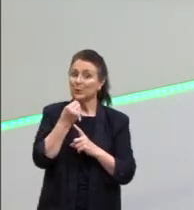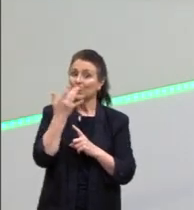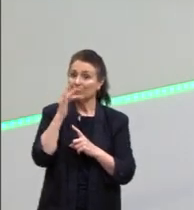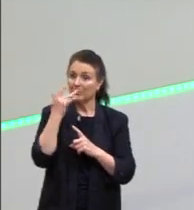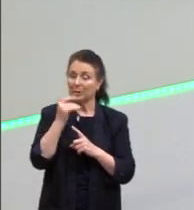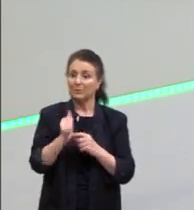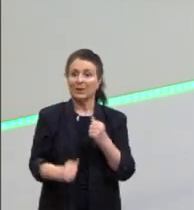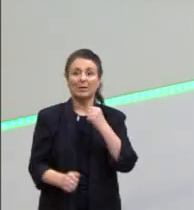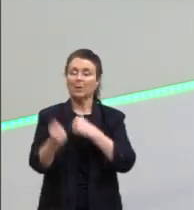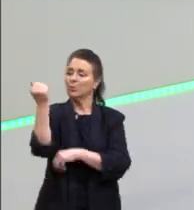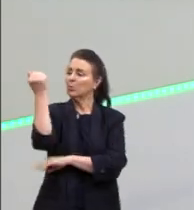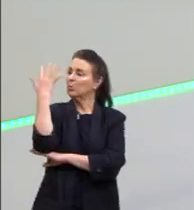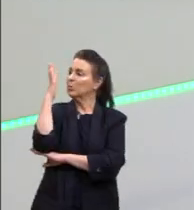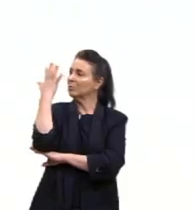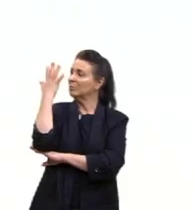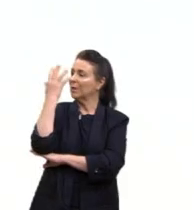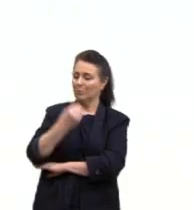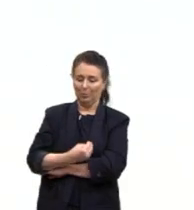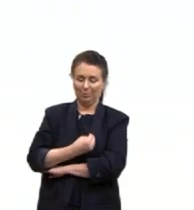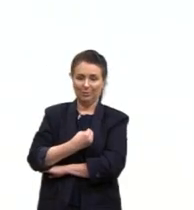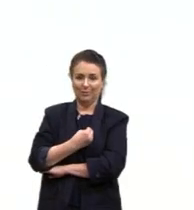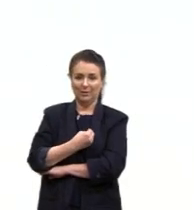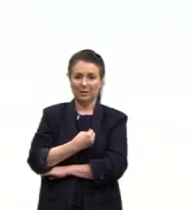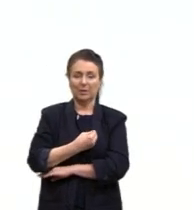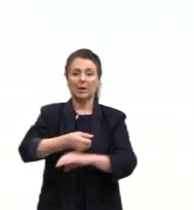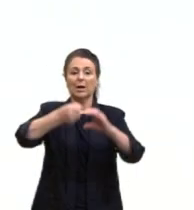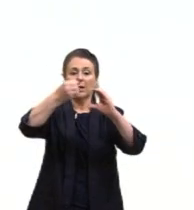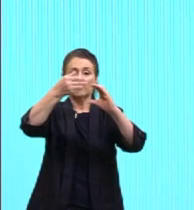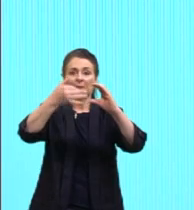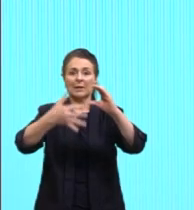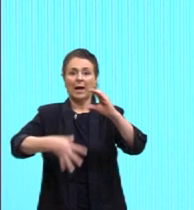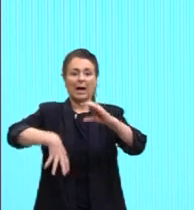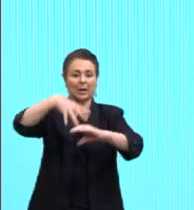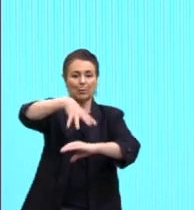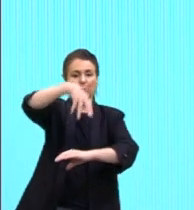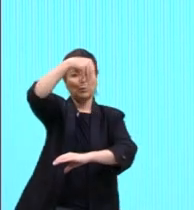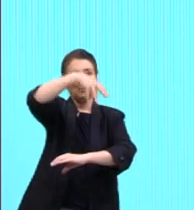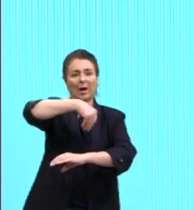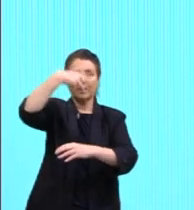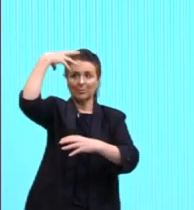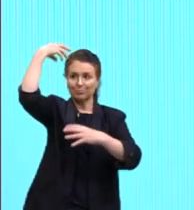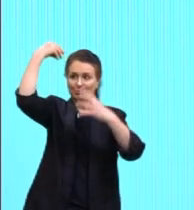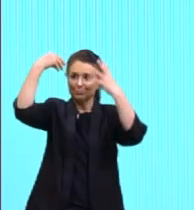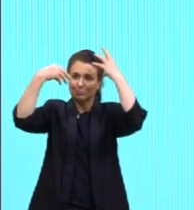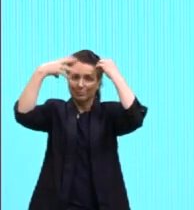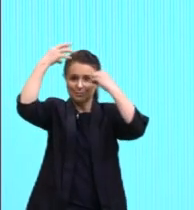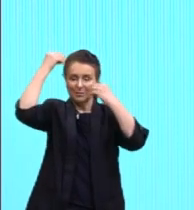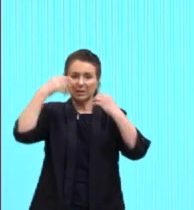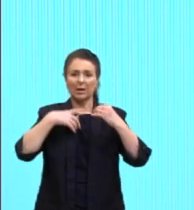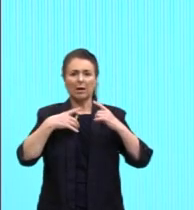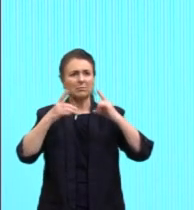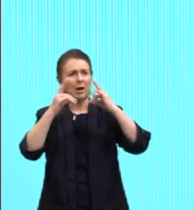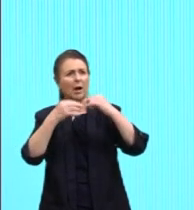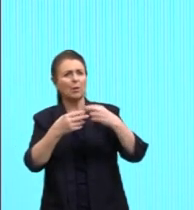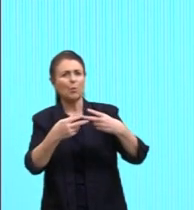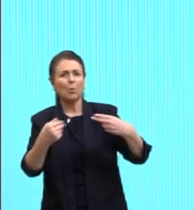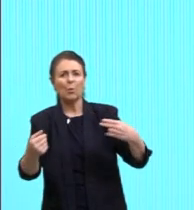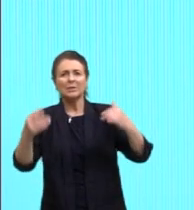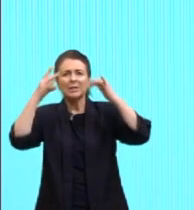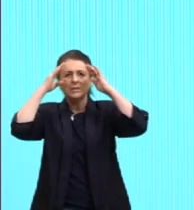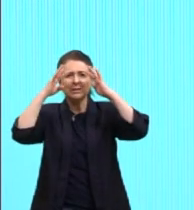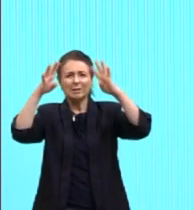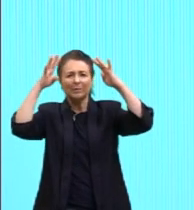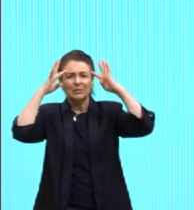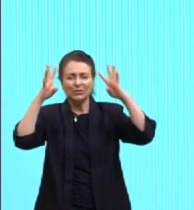apresenta características da arte plumária, que é essa entidade construída com